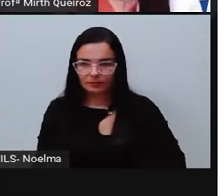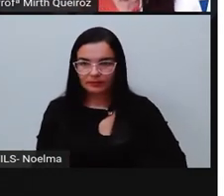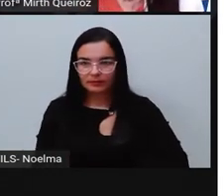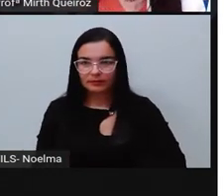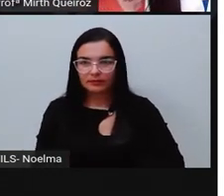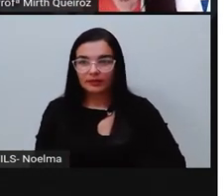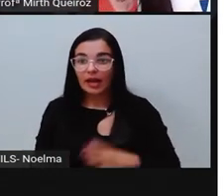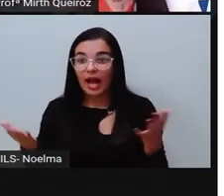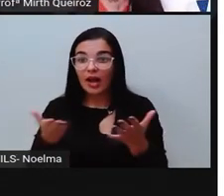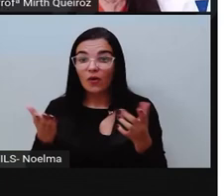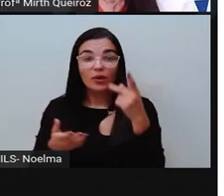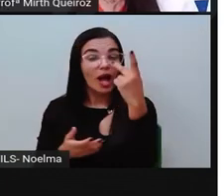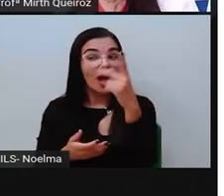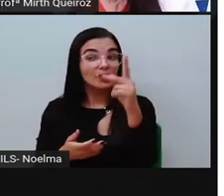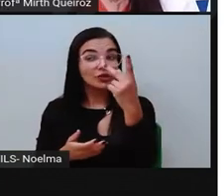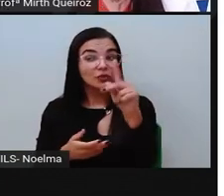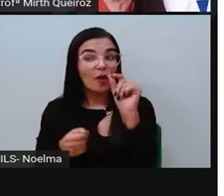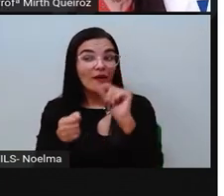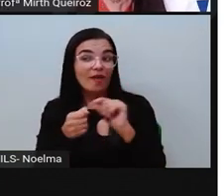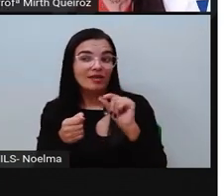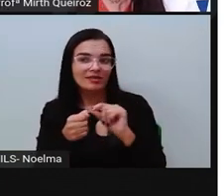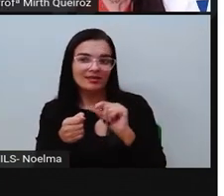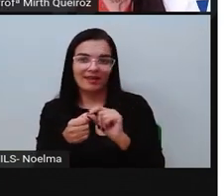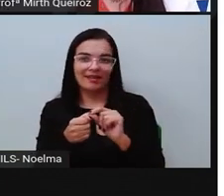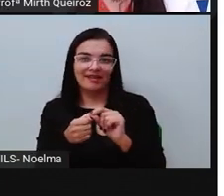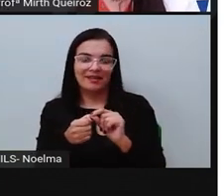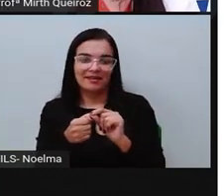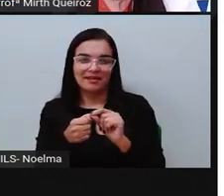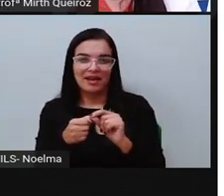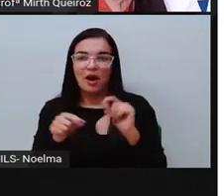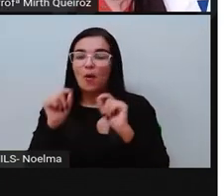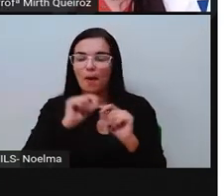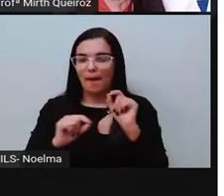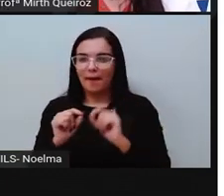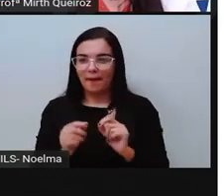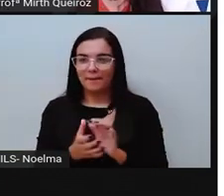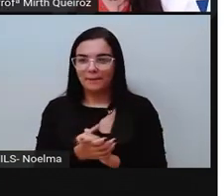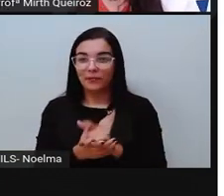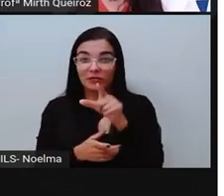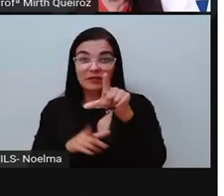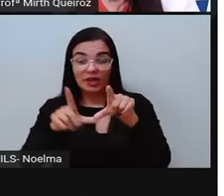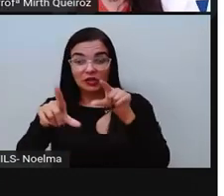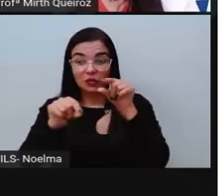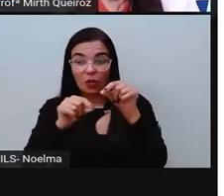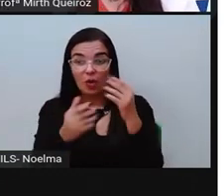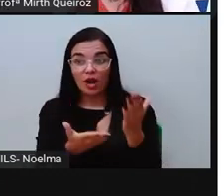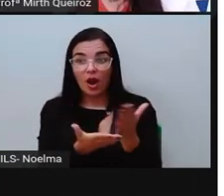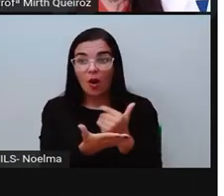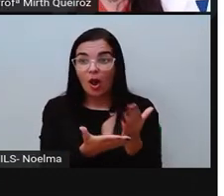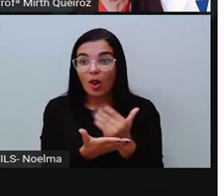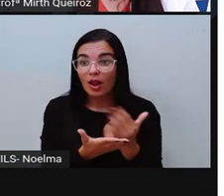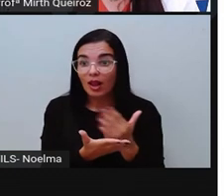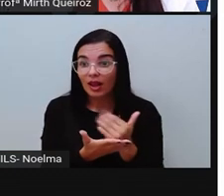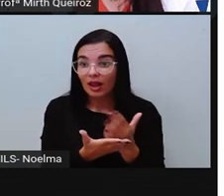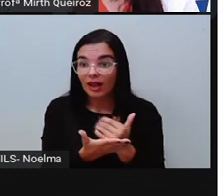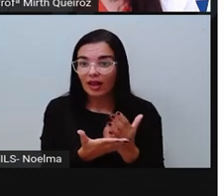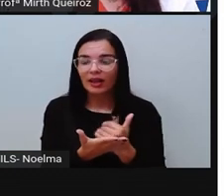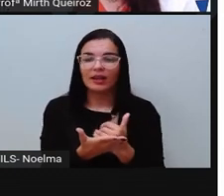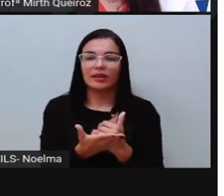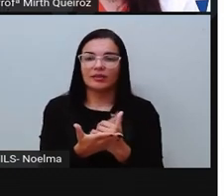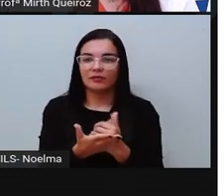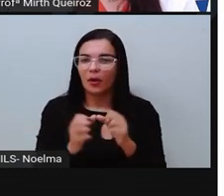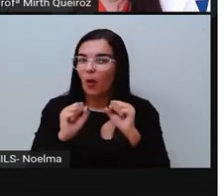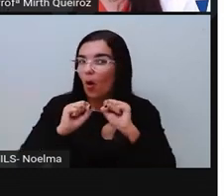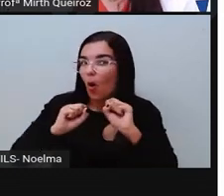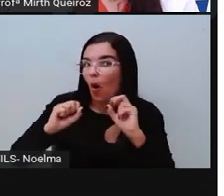E agora será a sua vez. O que vocês vão fazer? Vocês vão escolher um livro de contos de fadas, ou pode ser também